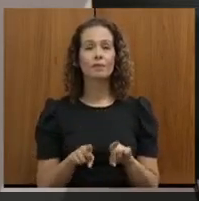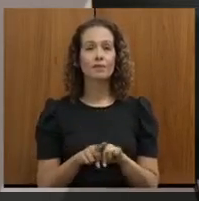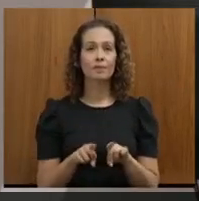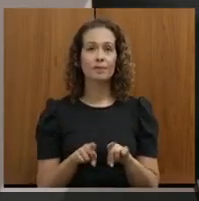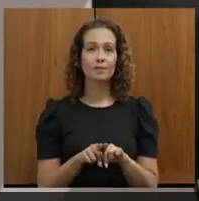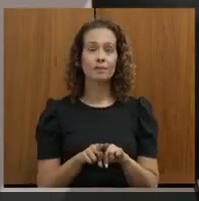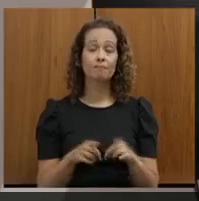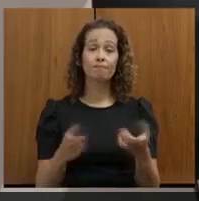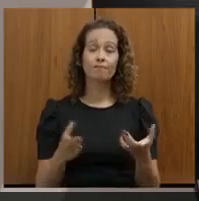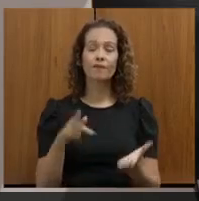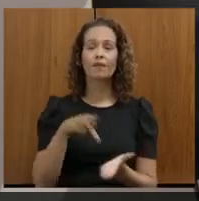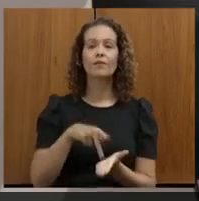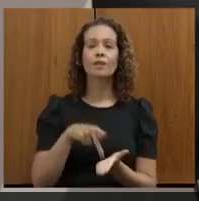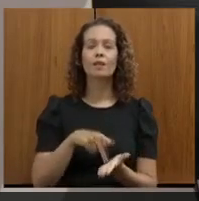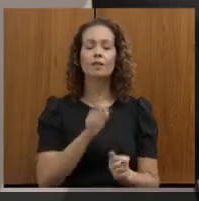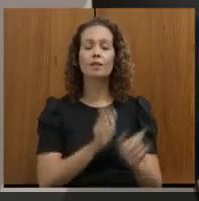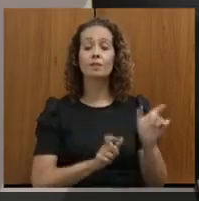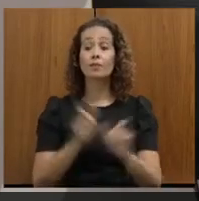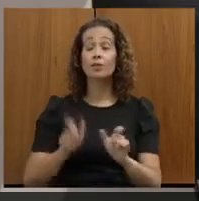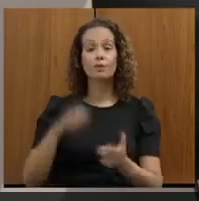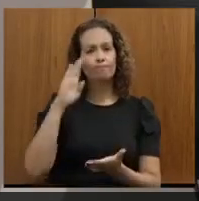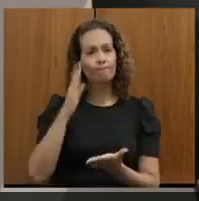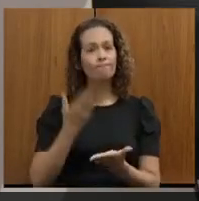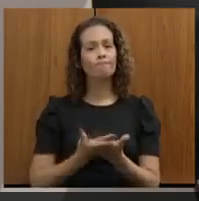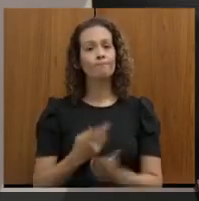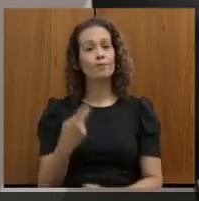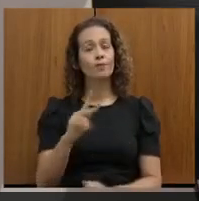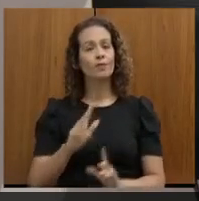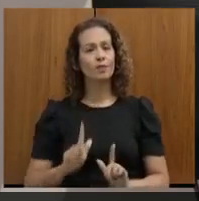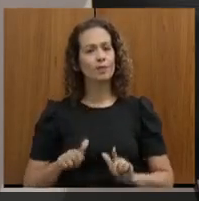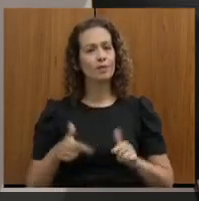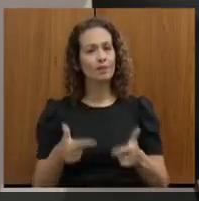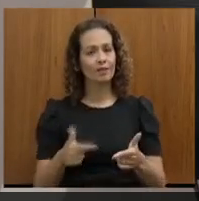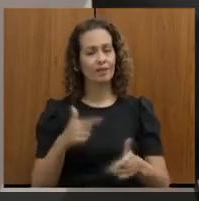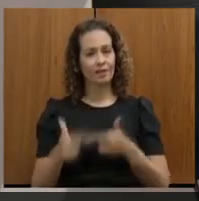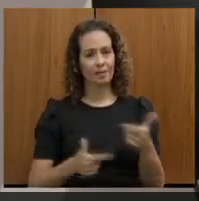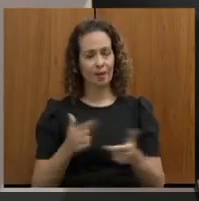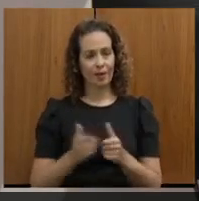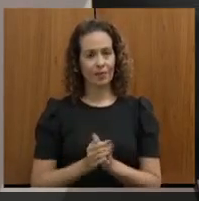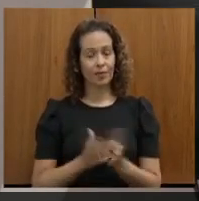na realidade pessoal está muito confiante no seu trabalho. Eu queria primeiro